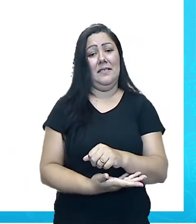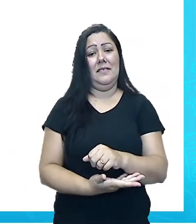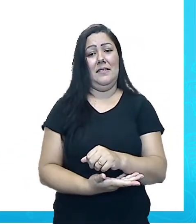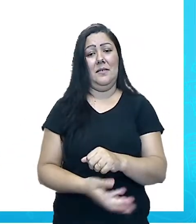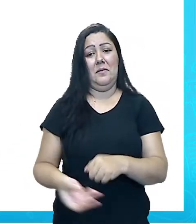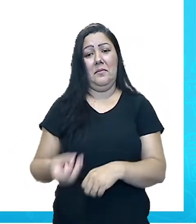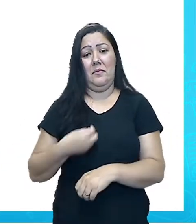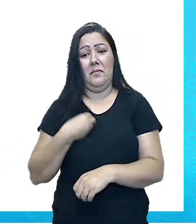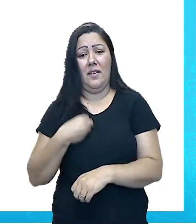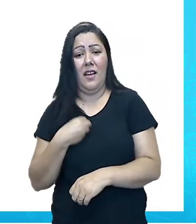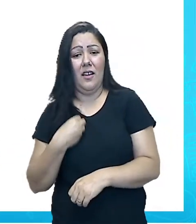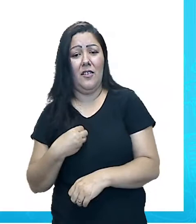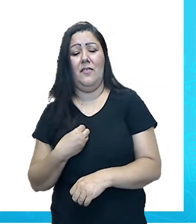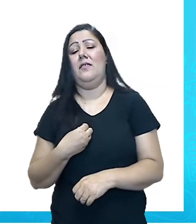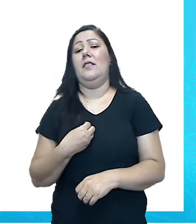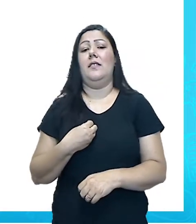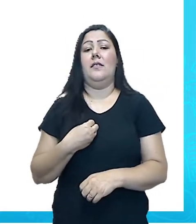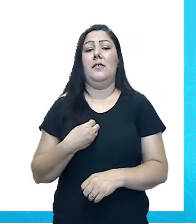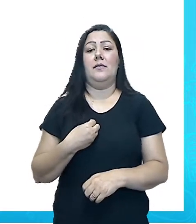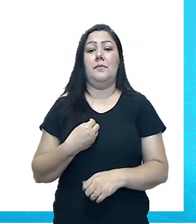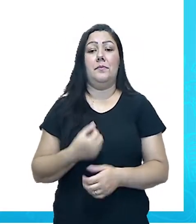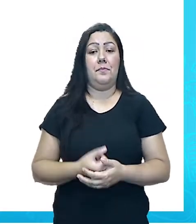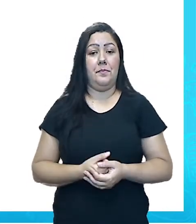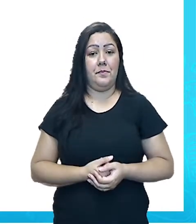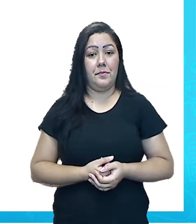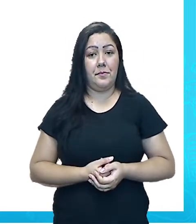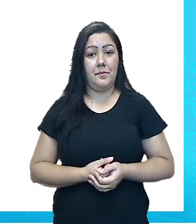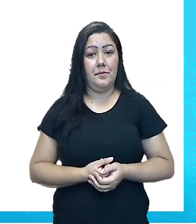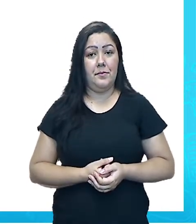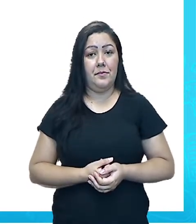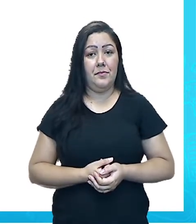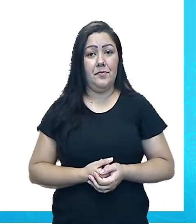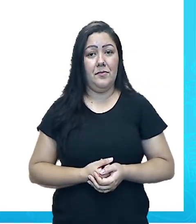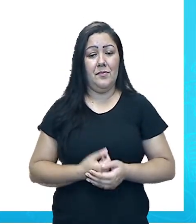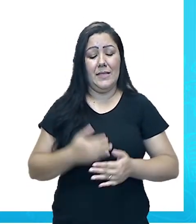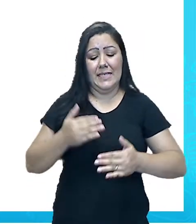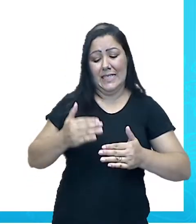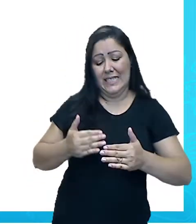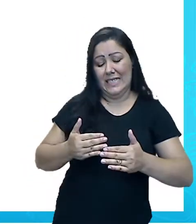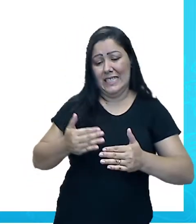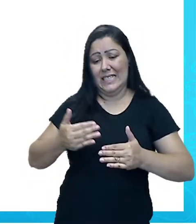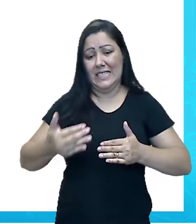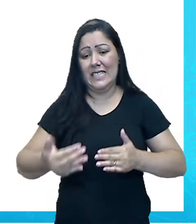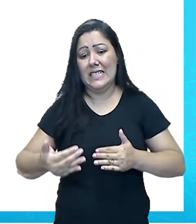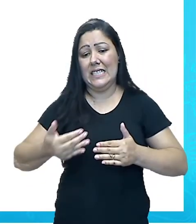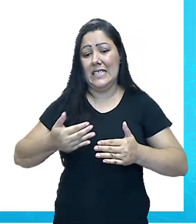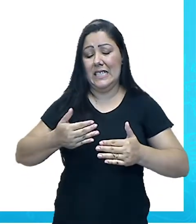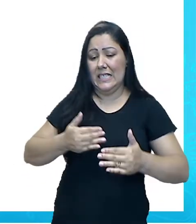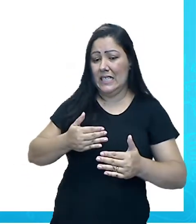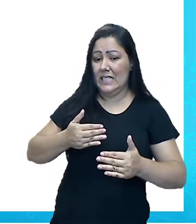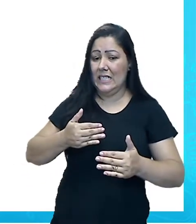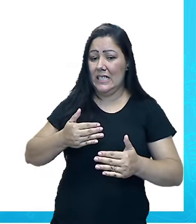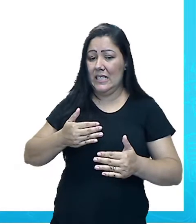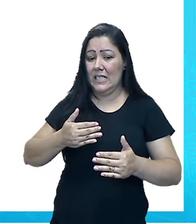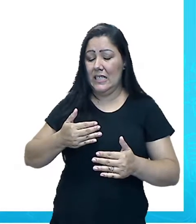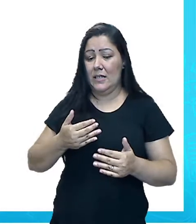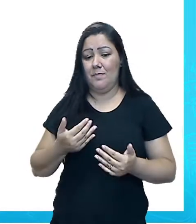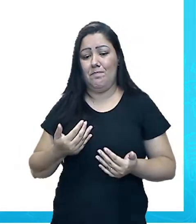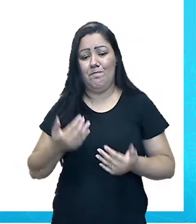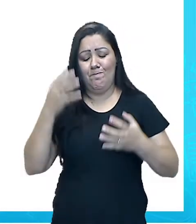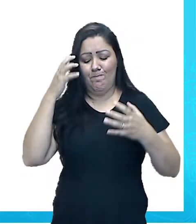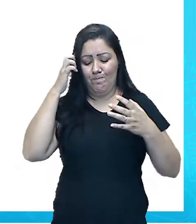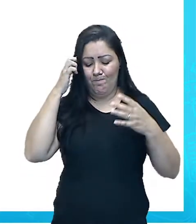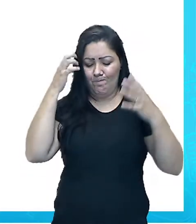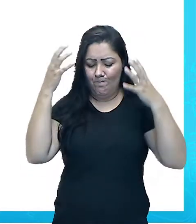que estamos nesse impasse, voltaremos quando a ter uma aula